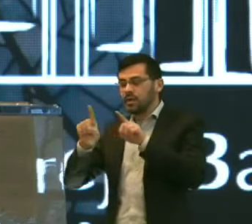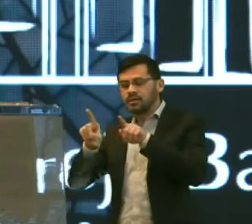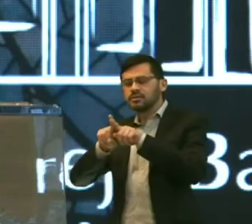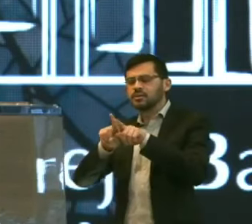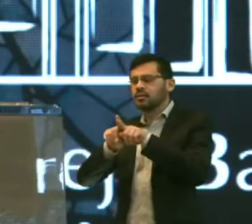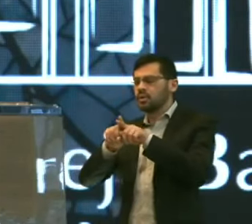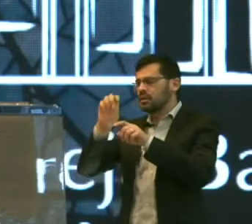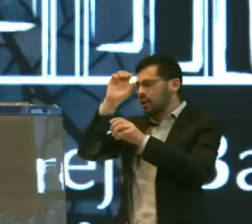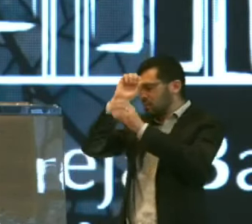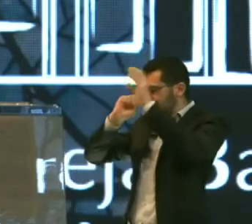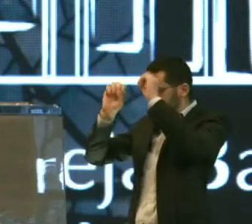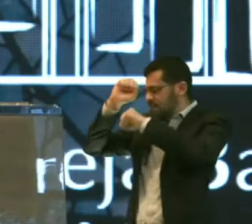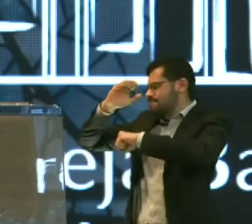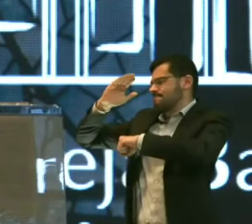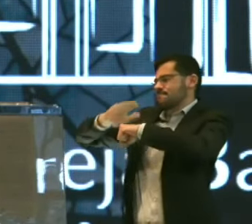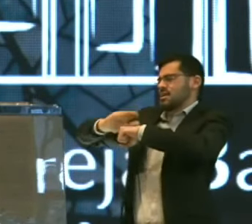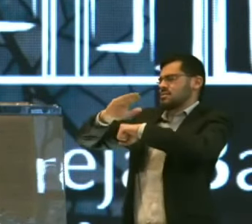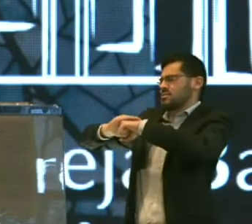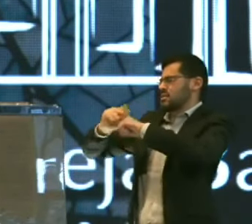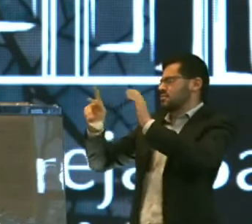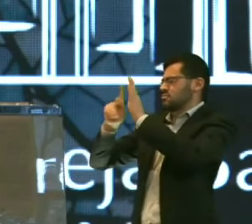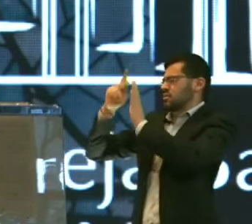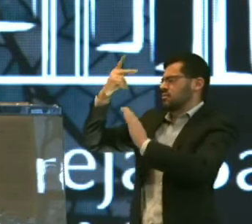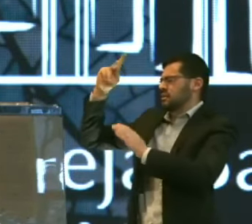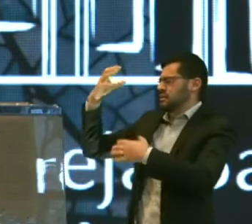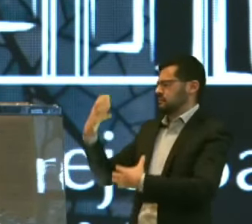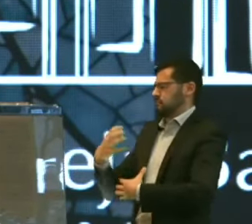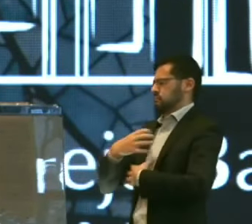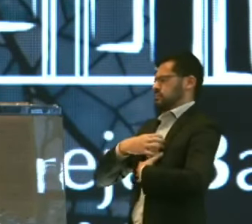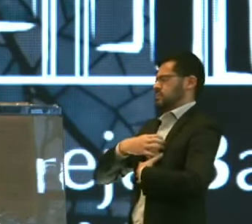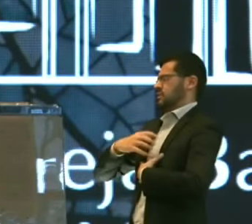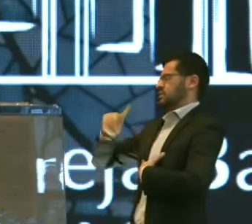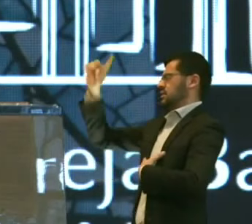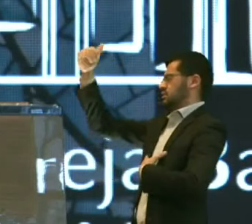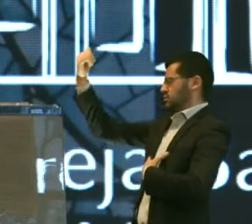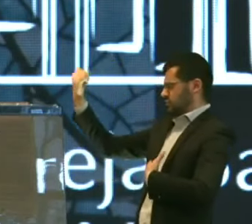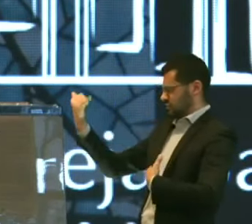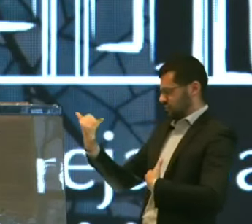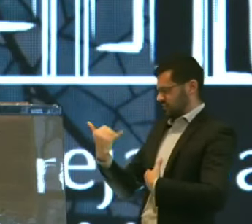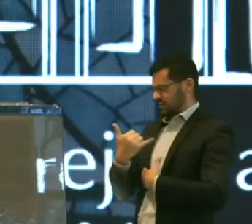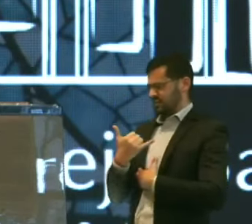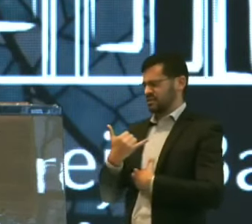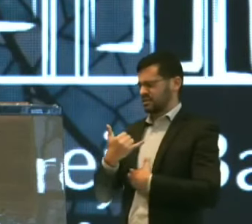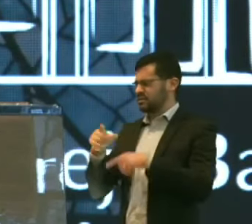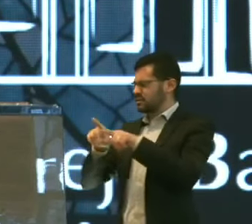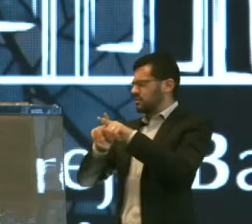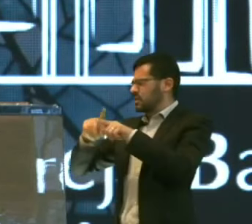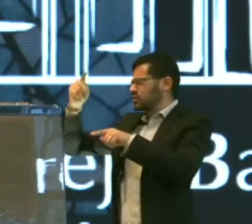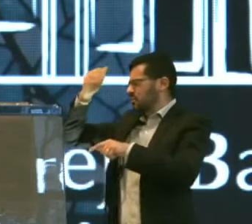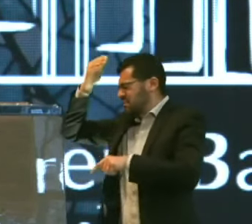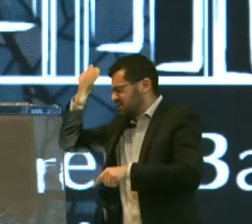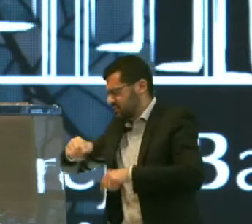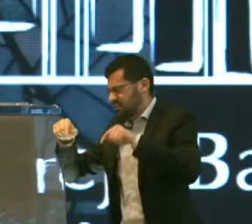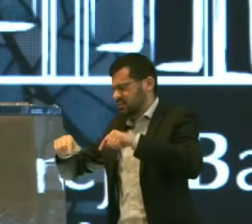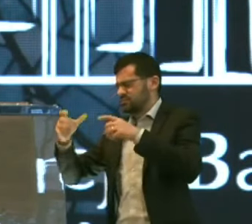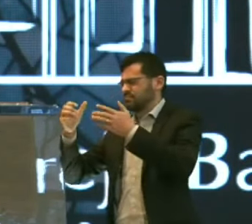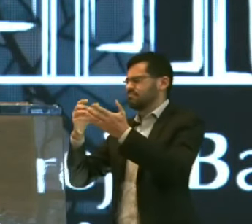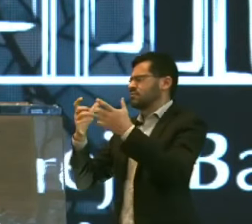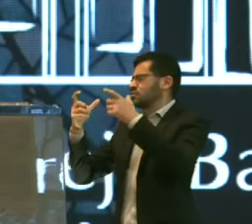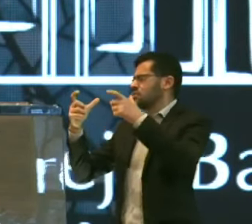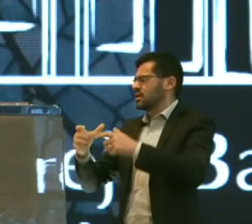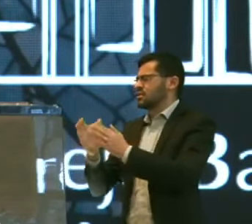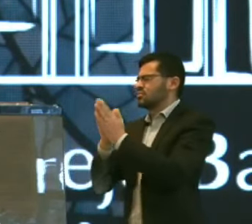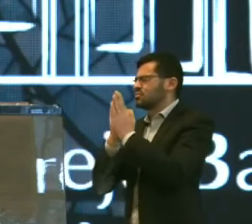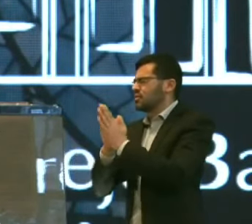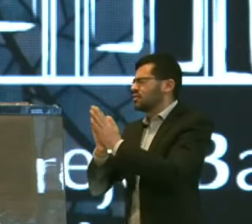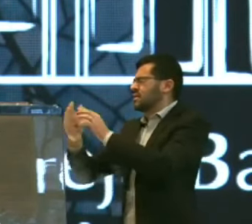pra aprender do Senhor, pra ouvir a tua voz, pra sentir a tua presença Então Senhor, revela-te aqui